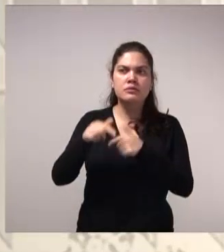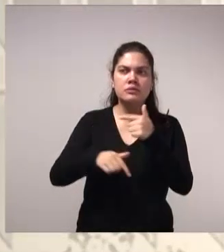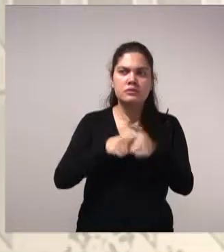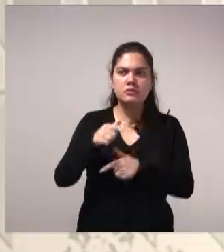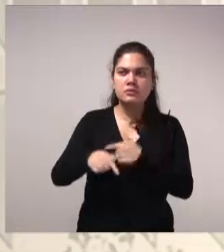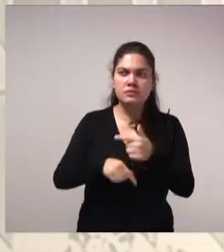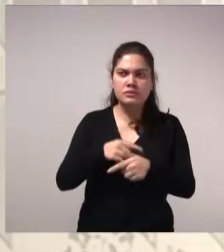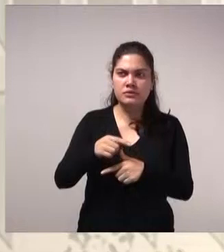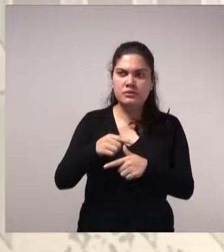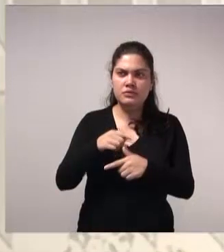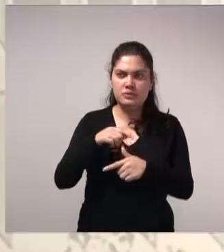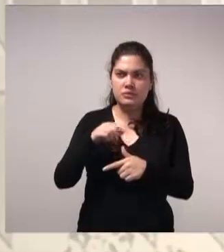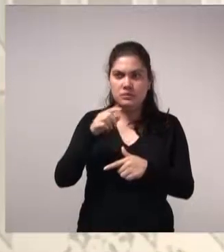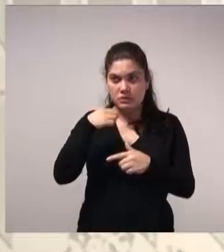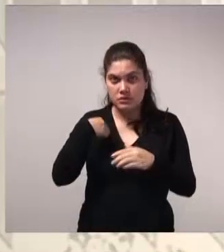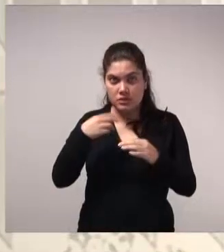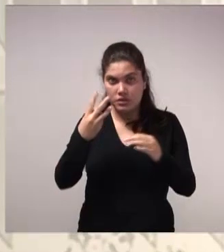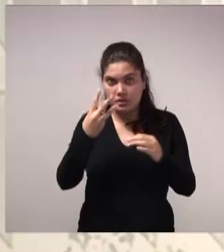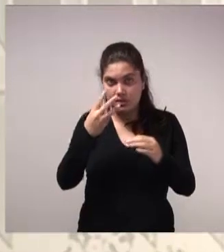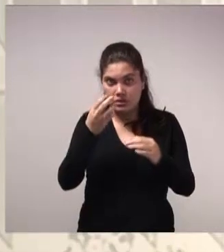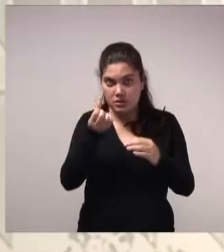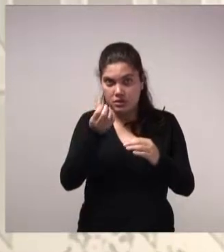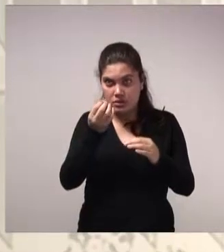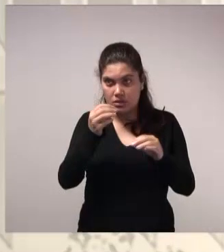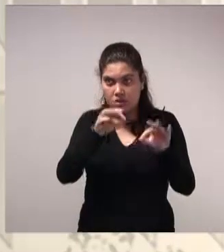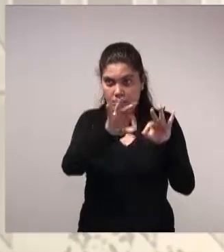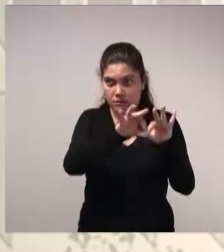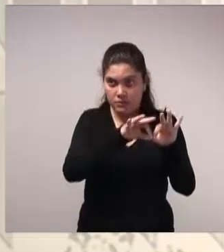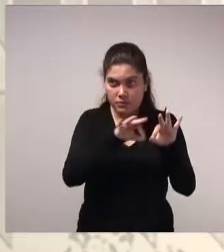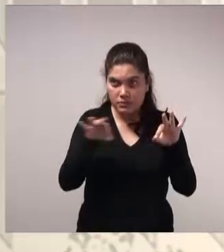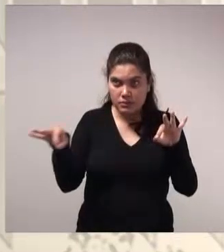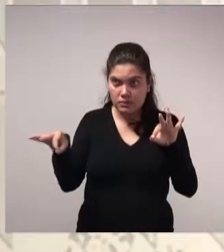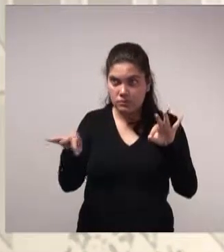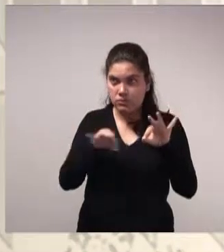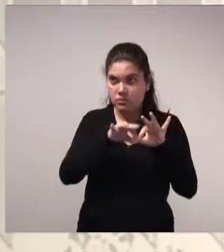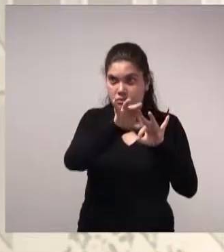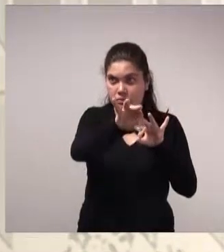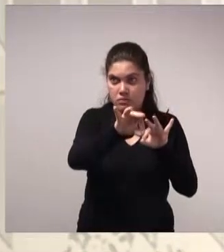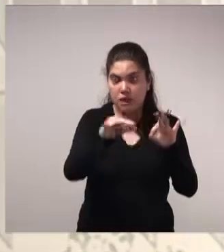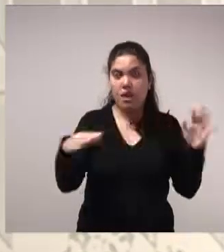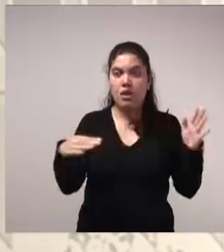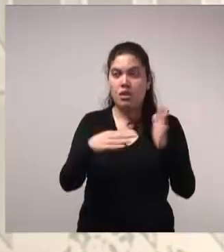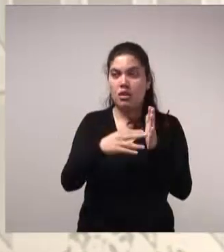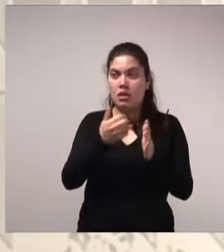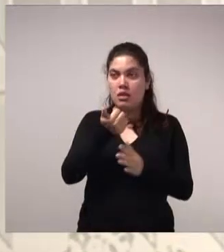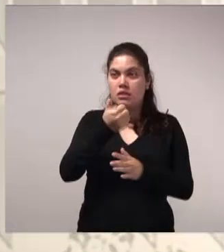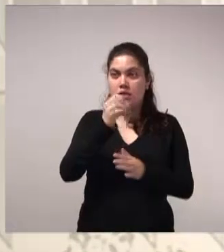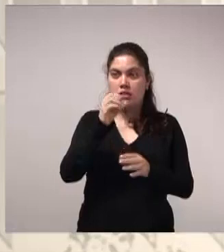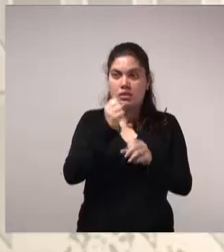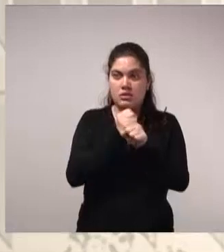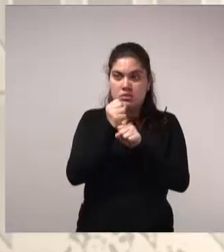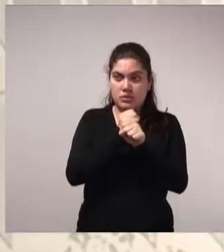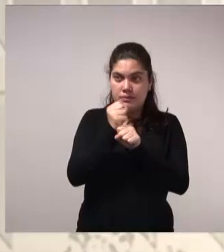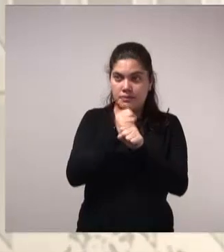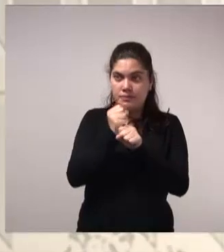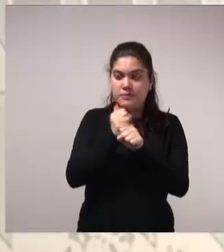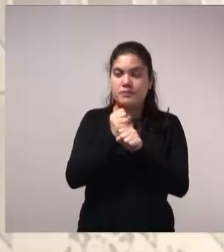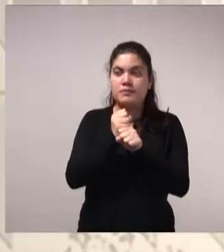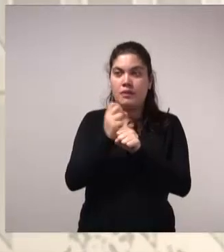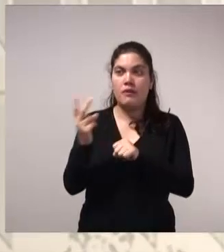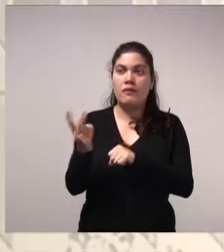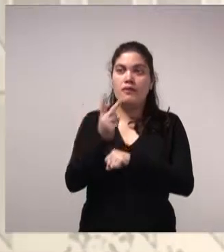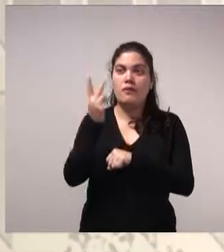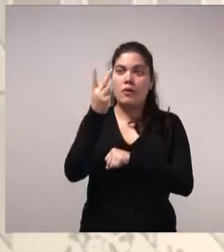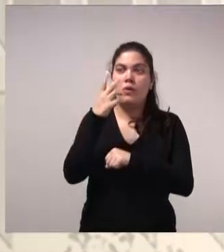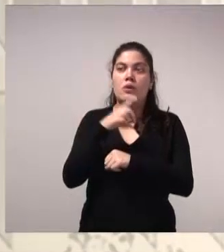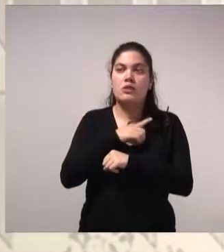uma cisterna de 50 metros cúbicos. E pode chegar a um payback de até 10 anos. Um valor presente líquido